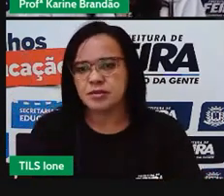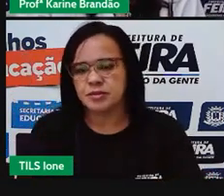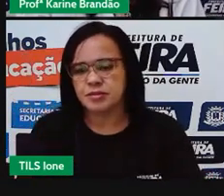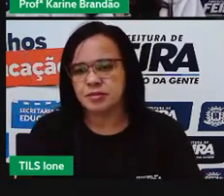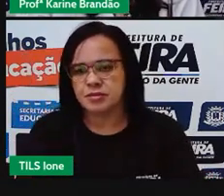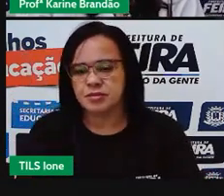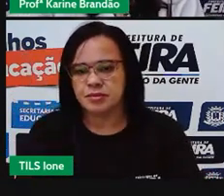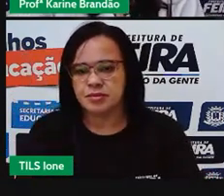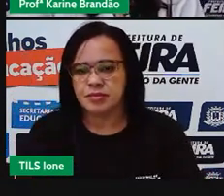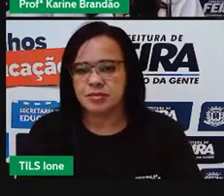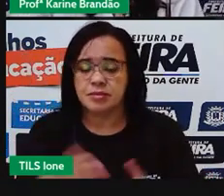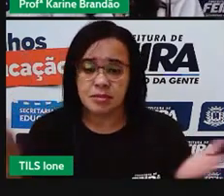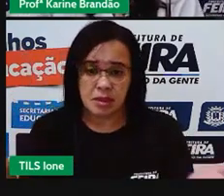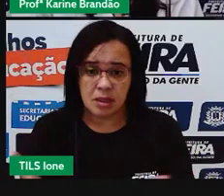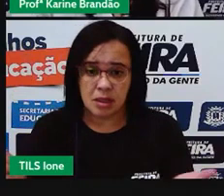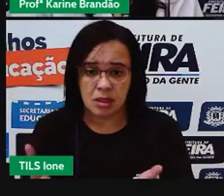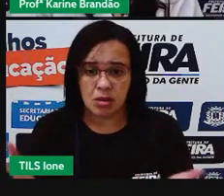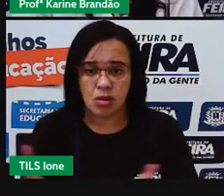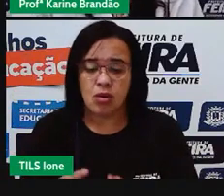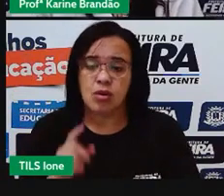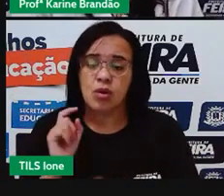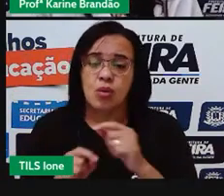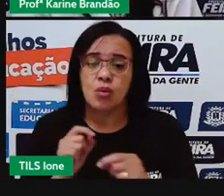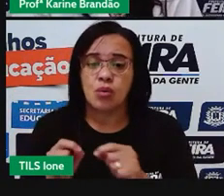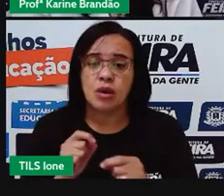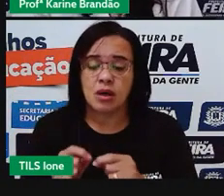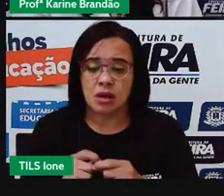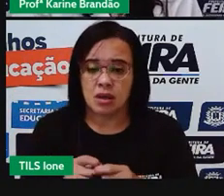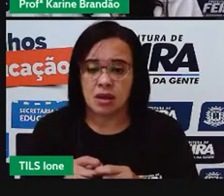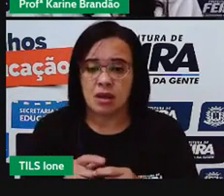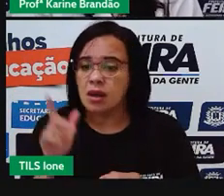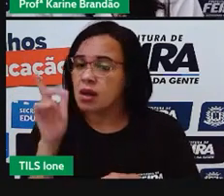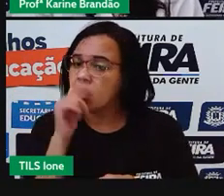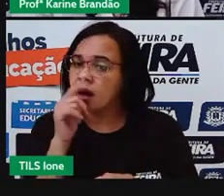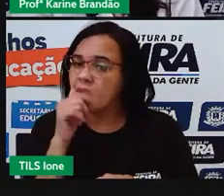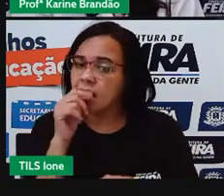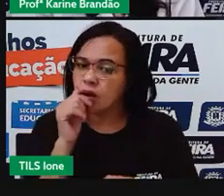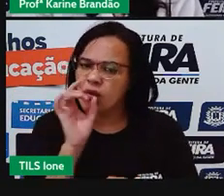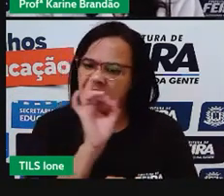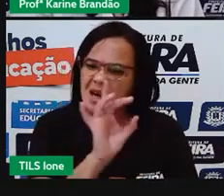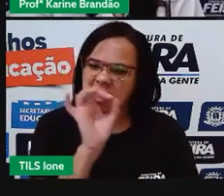E aí, a gente pensando, então, em gasto de água por produtos, né?